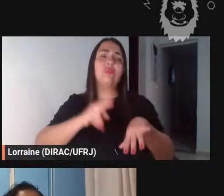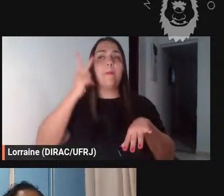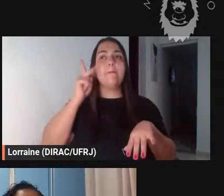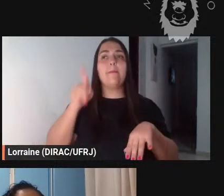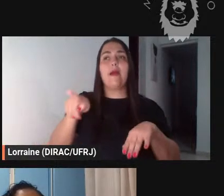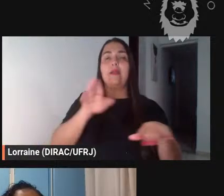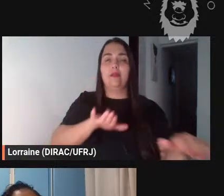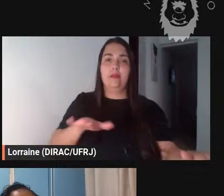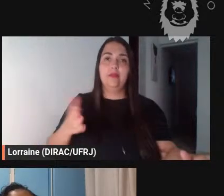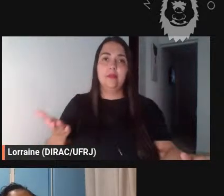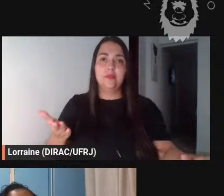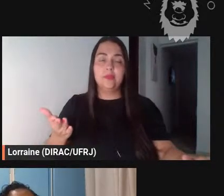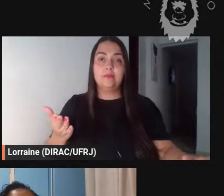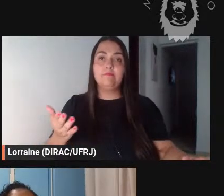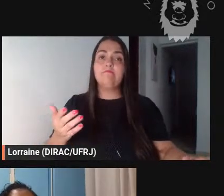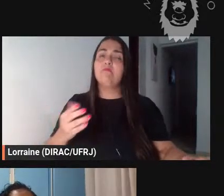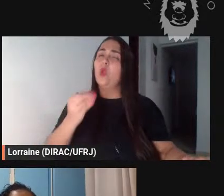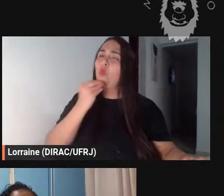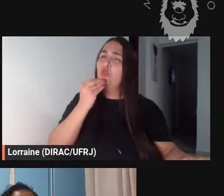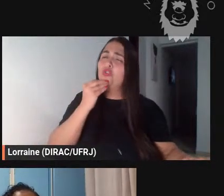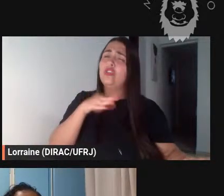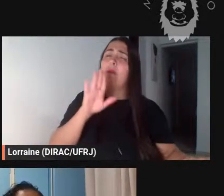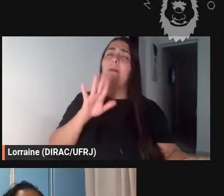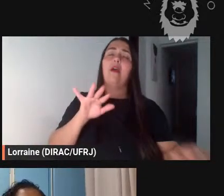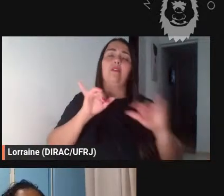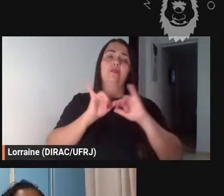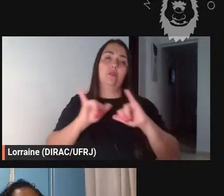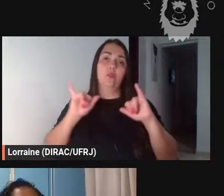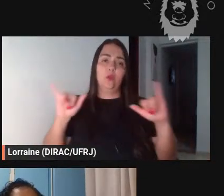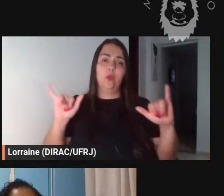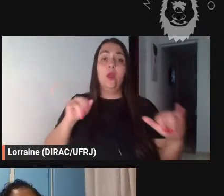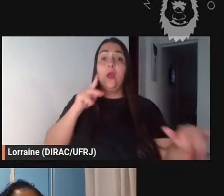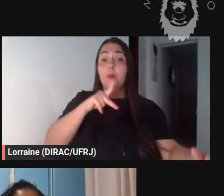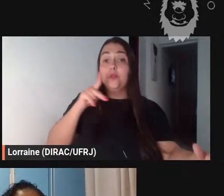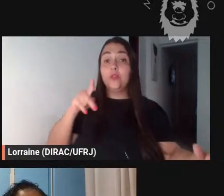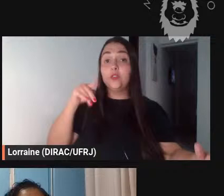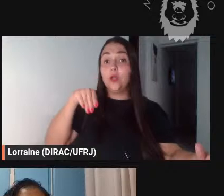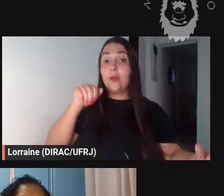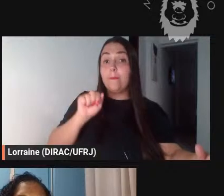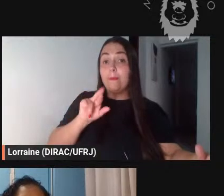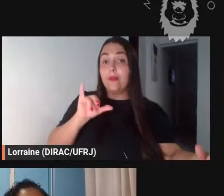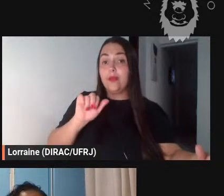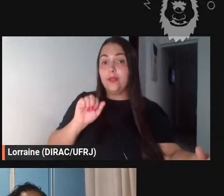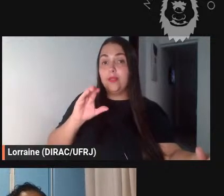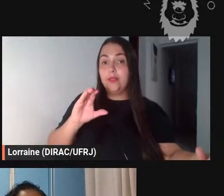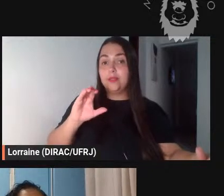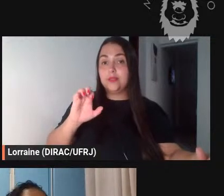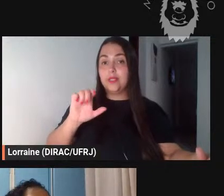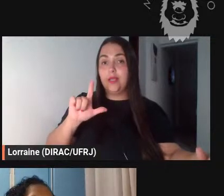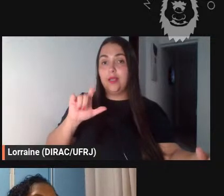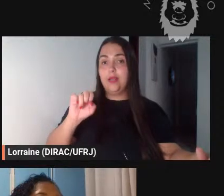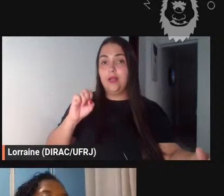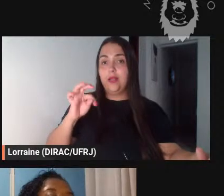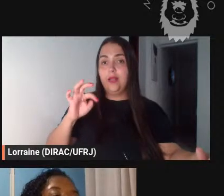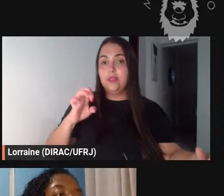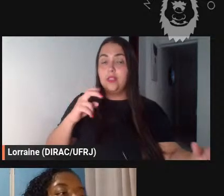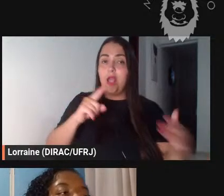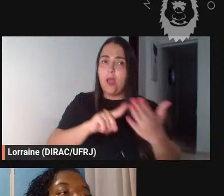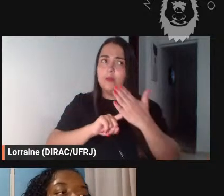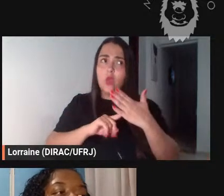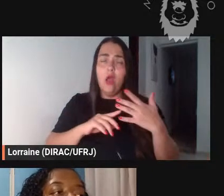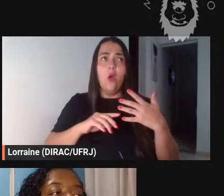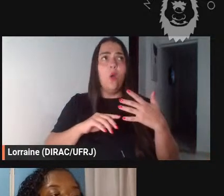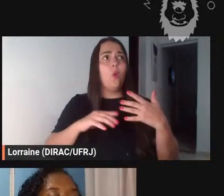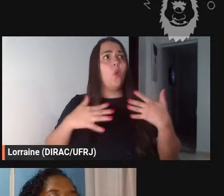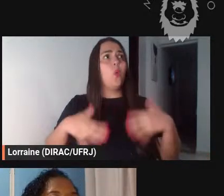acho que deveria ser mais divulgado quando a professora Maria Celeste me apresentou eu fiquei encantada eu tenho aqui